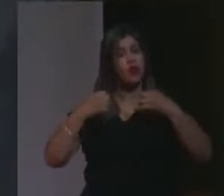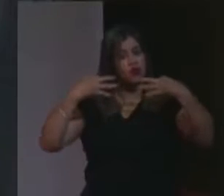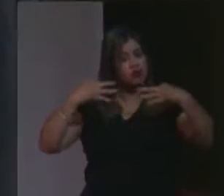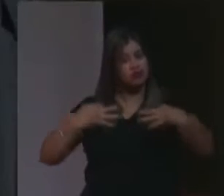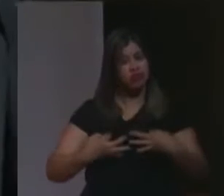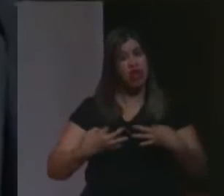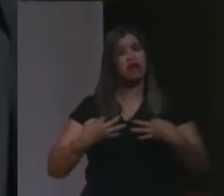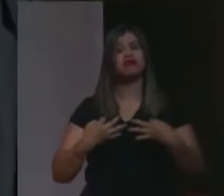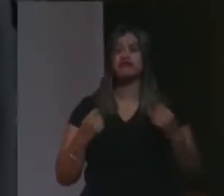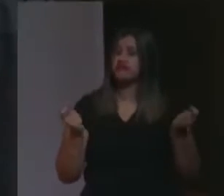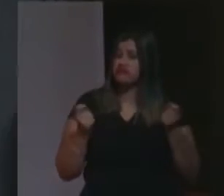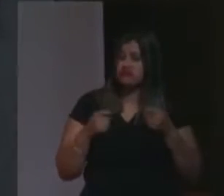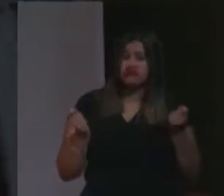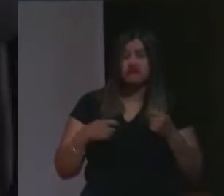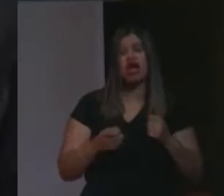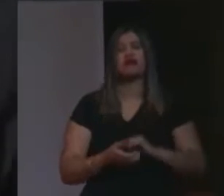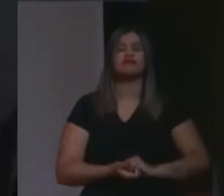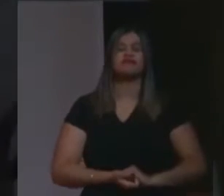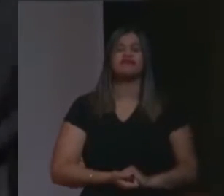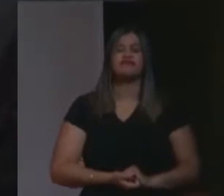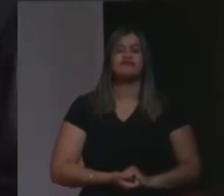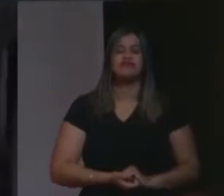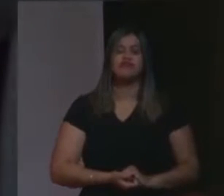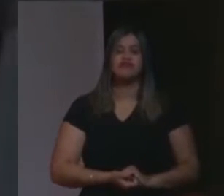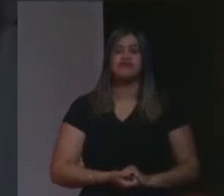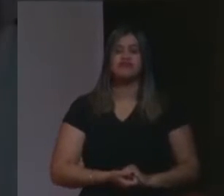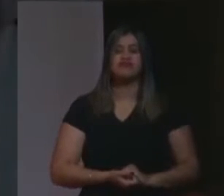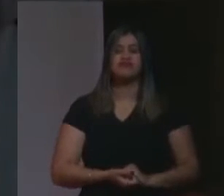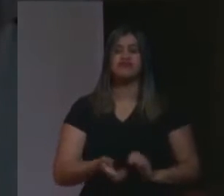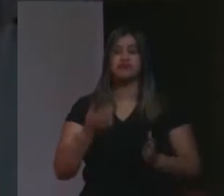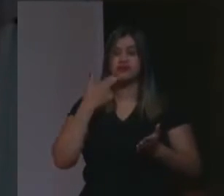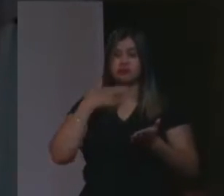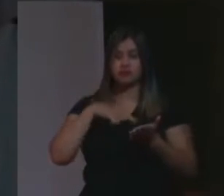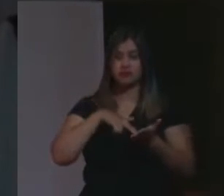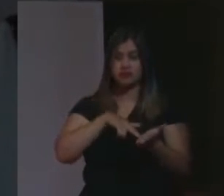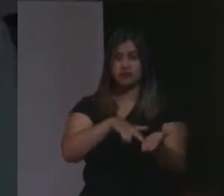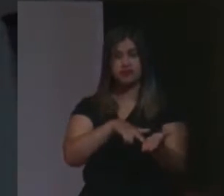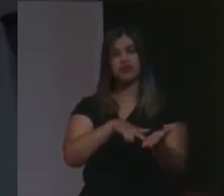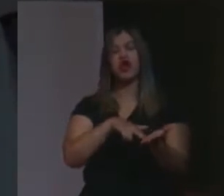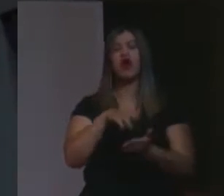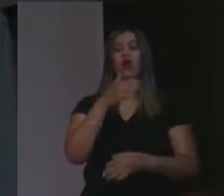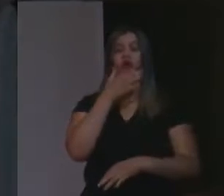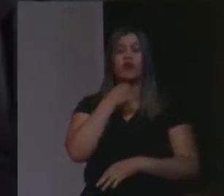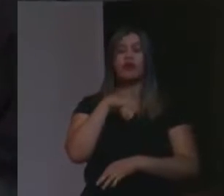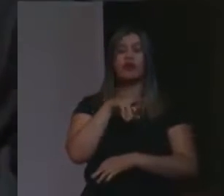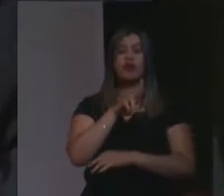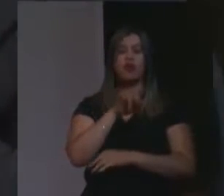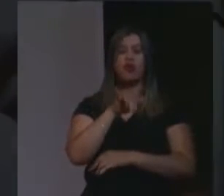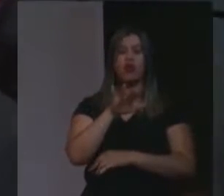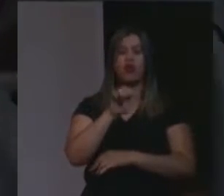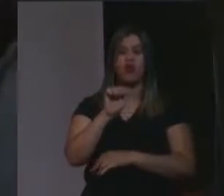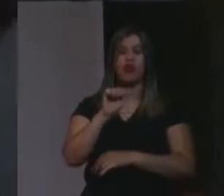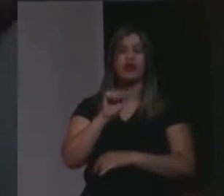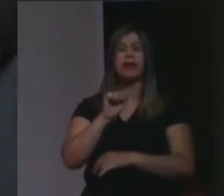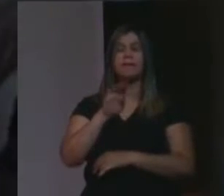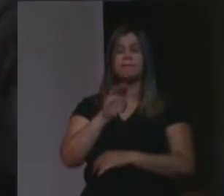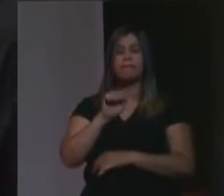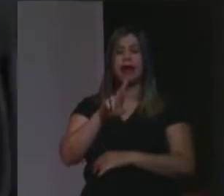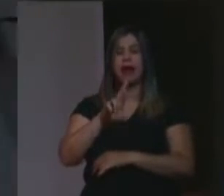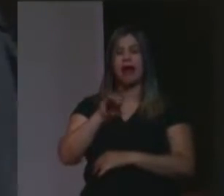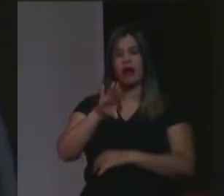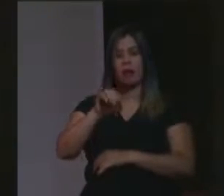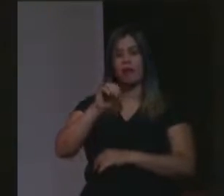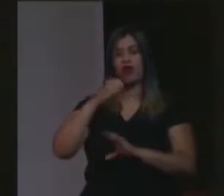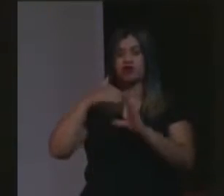defesa possível. Em uma carta que Rui Barbosa manda a Evaristo de Moraes,